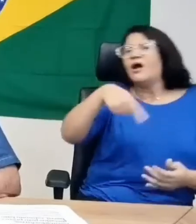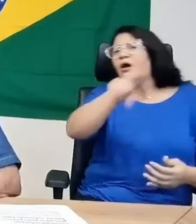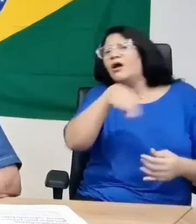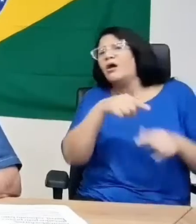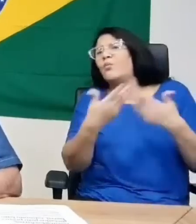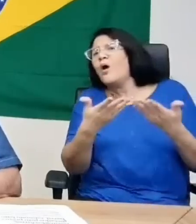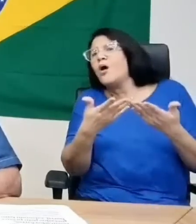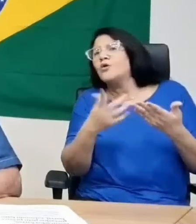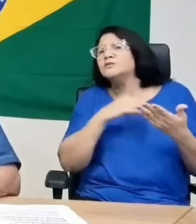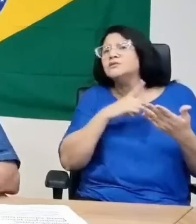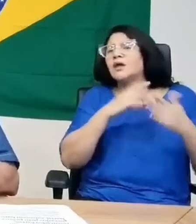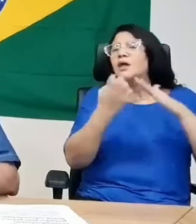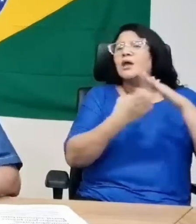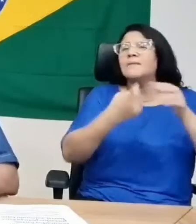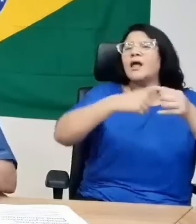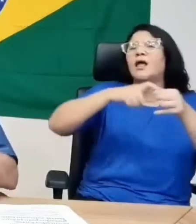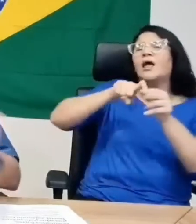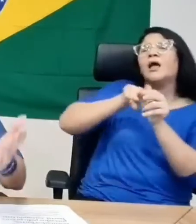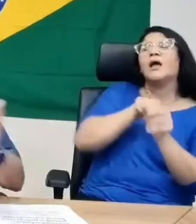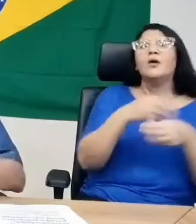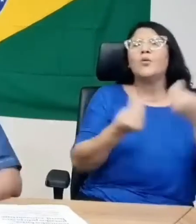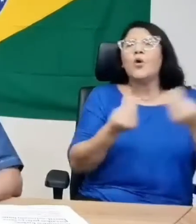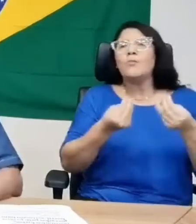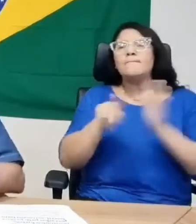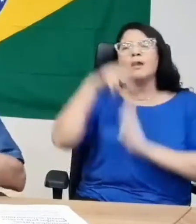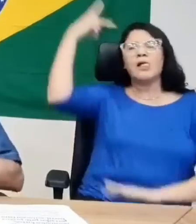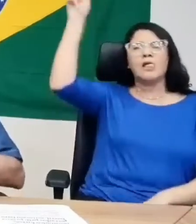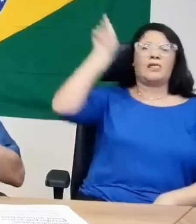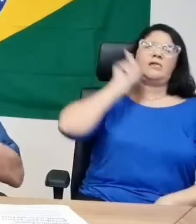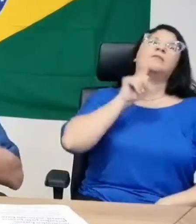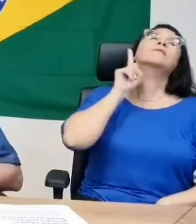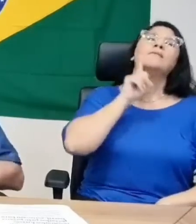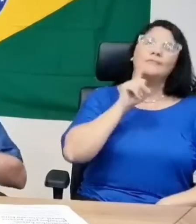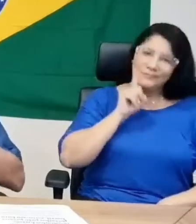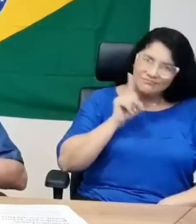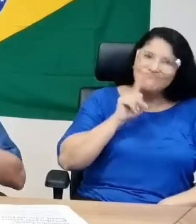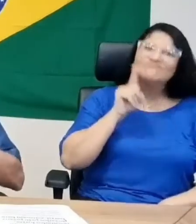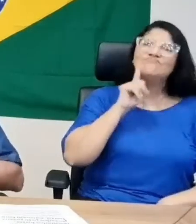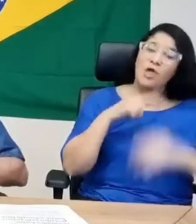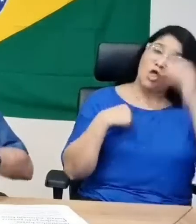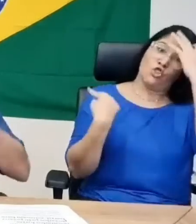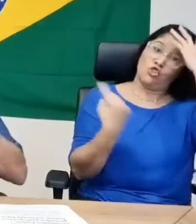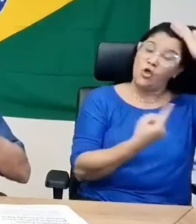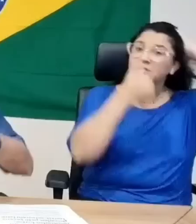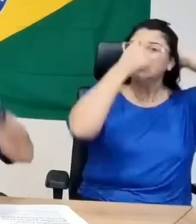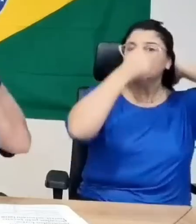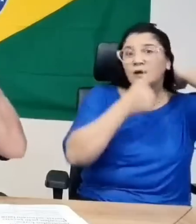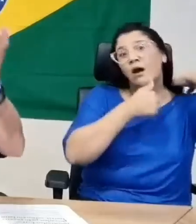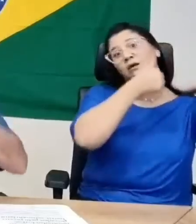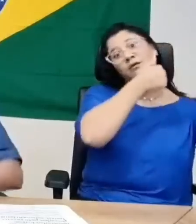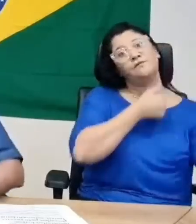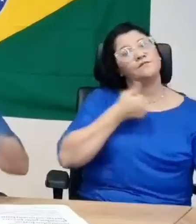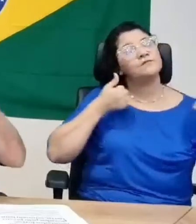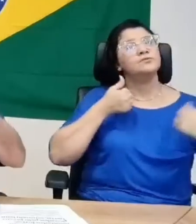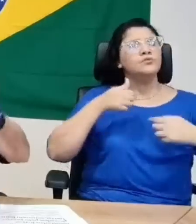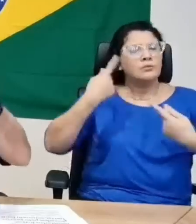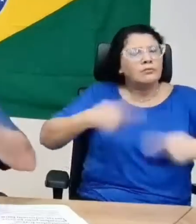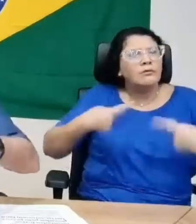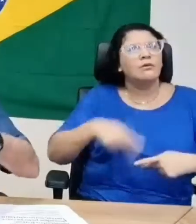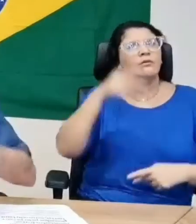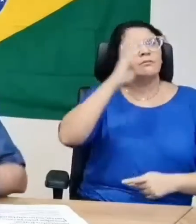são empresas de pensão dos Estados Unidos. Nós, com o sacrifício do povo brasileiro, estamos mantendo pensões